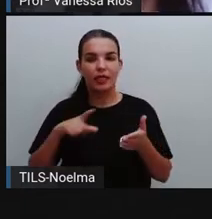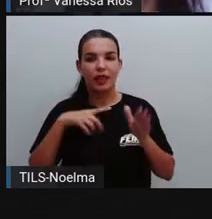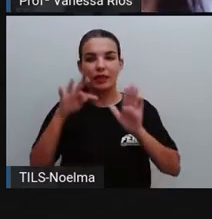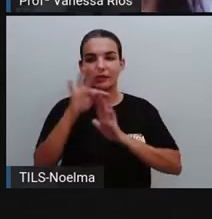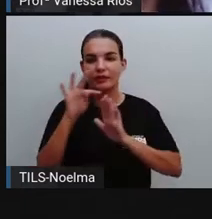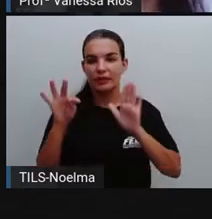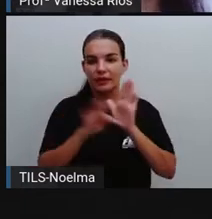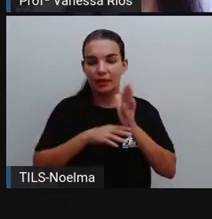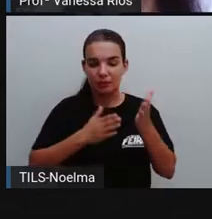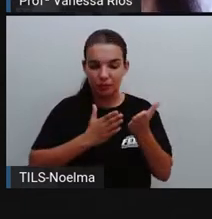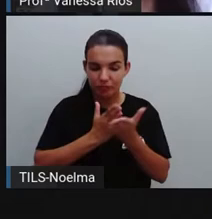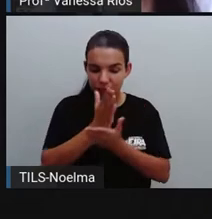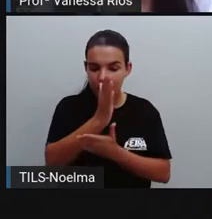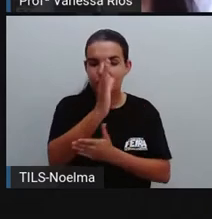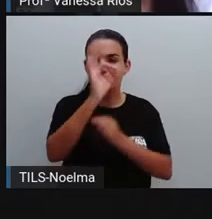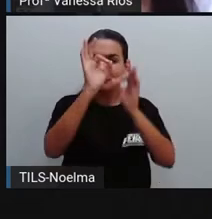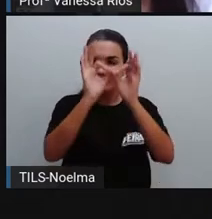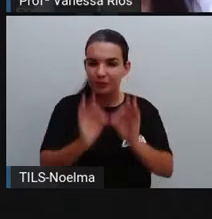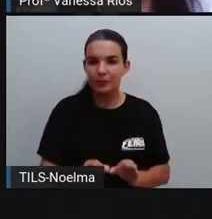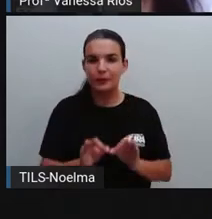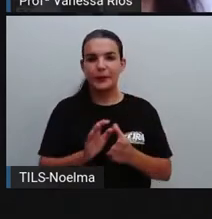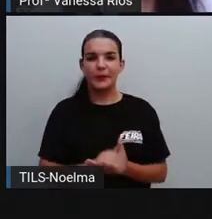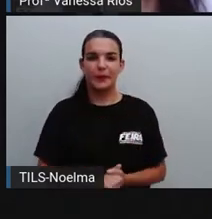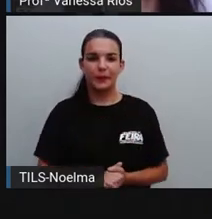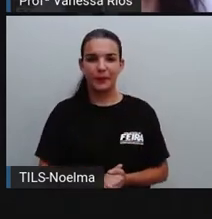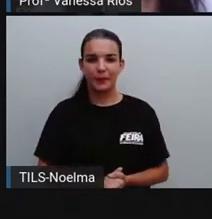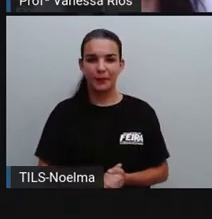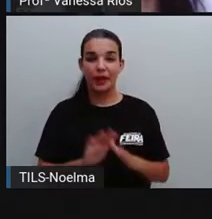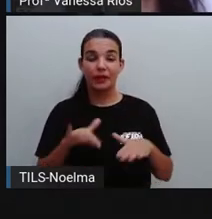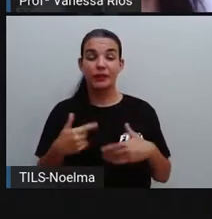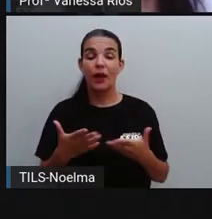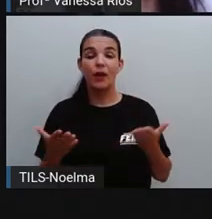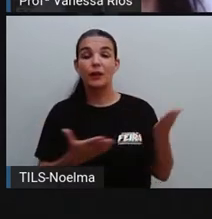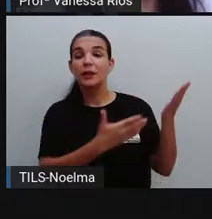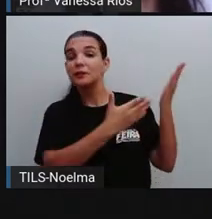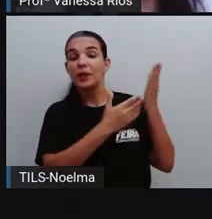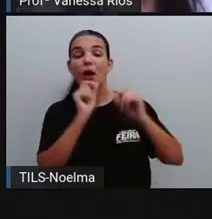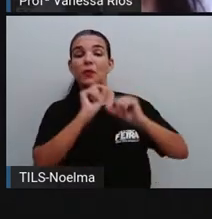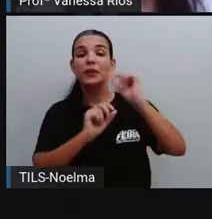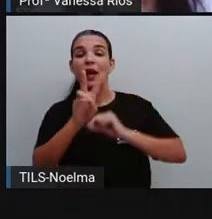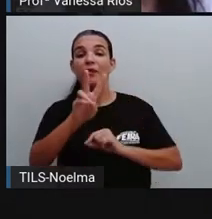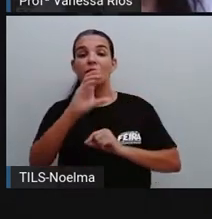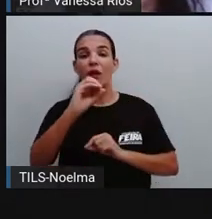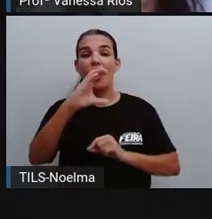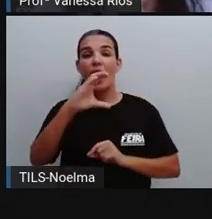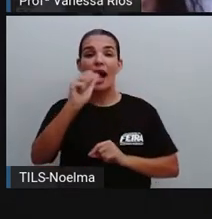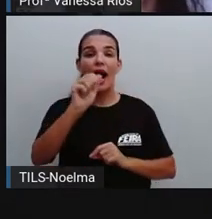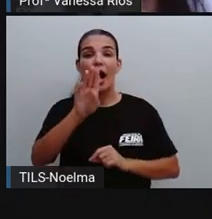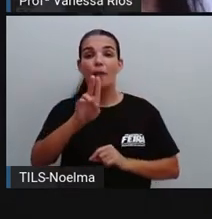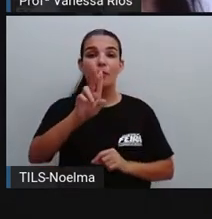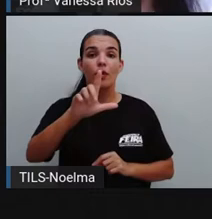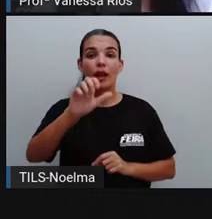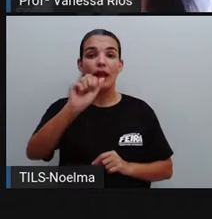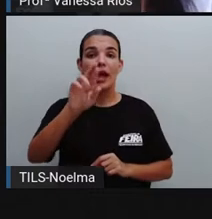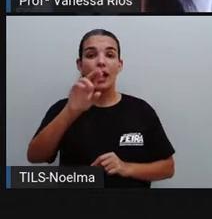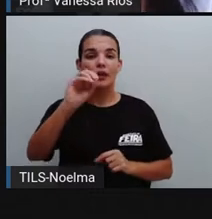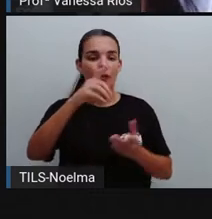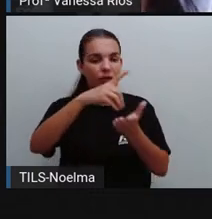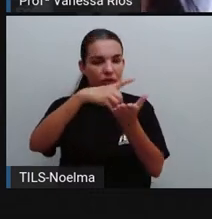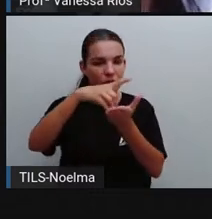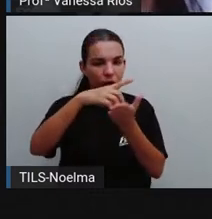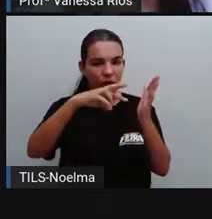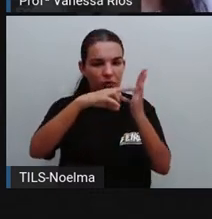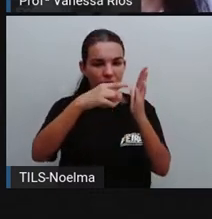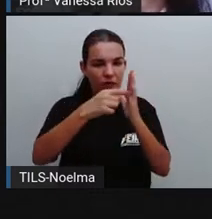ortográficas de forma correta. E aí, há para trás a definição de vocabulário. Segundo o